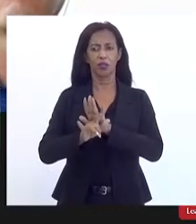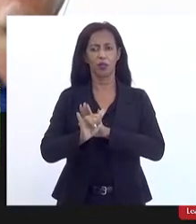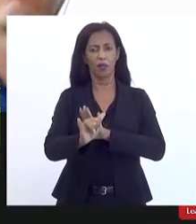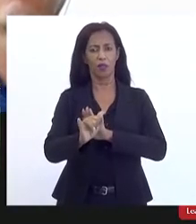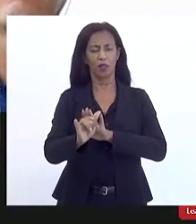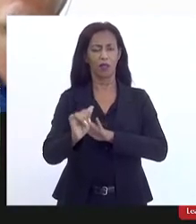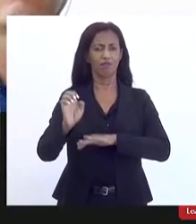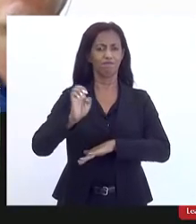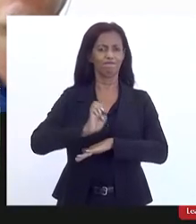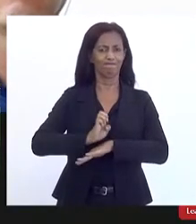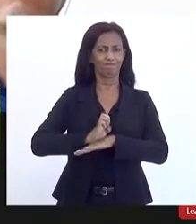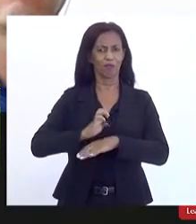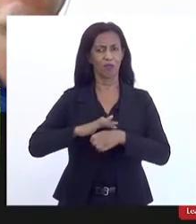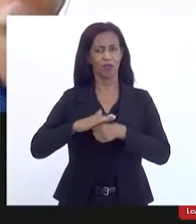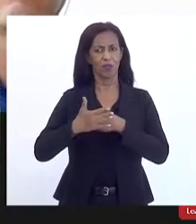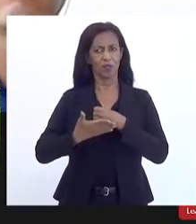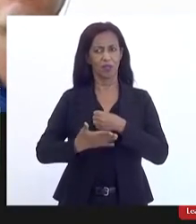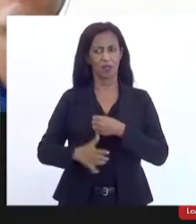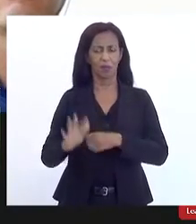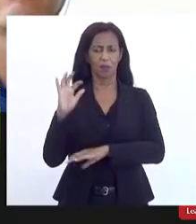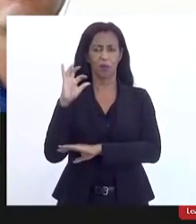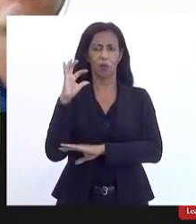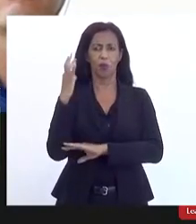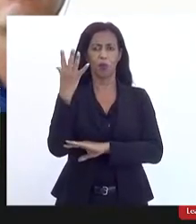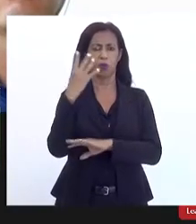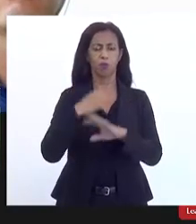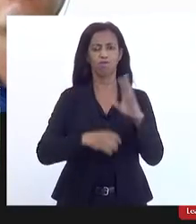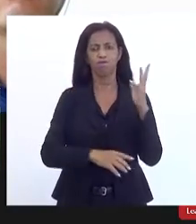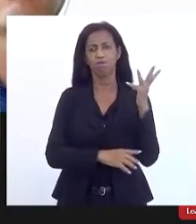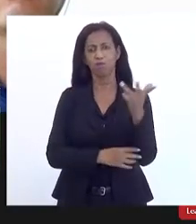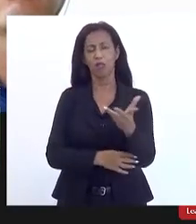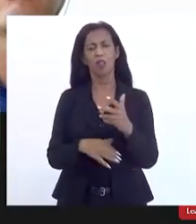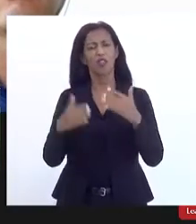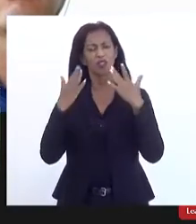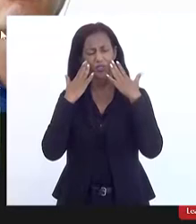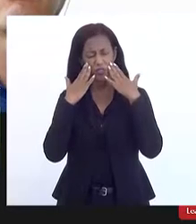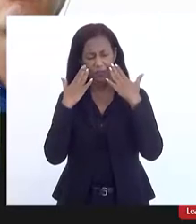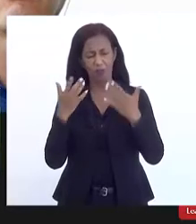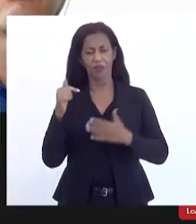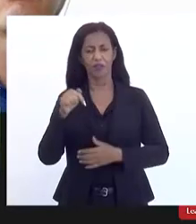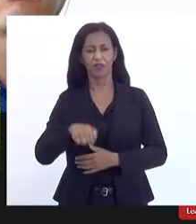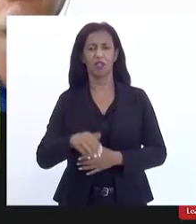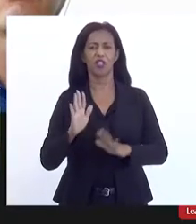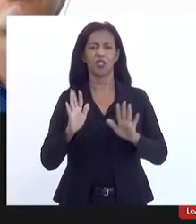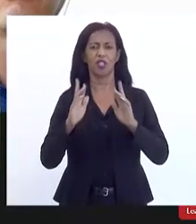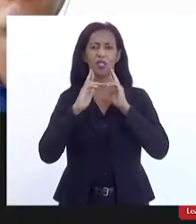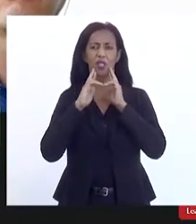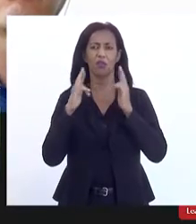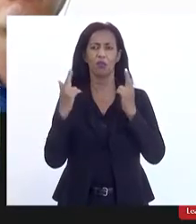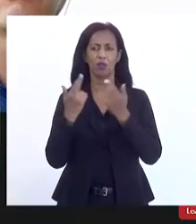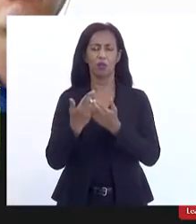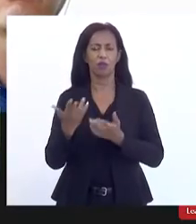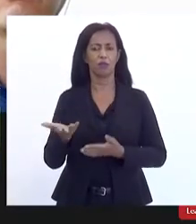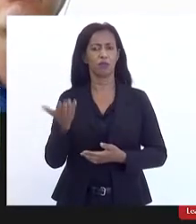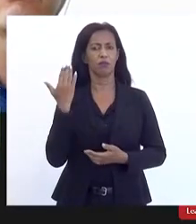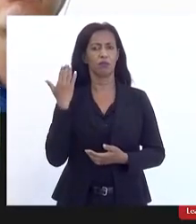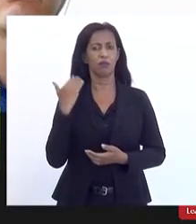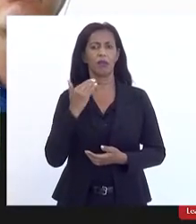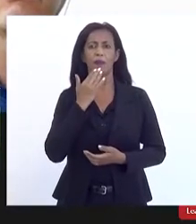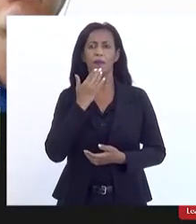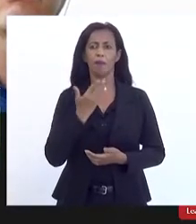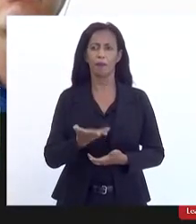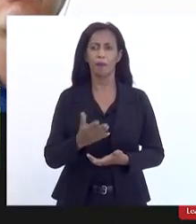de saneamento ambiental eu já manifestei isso aqui em algumas audiências penso